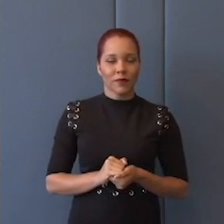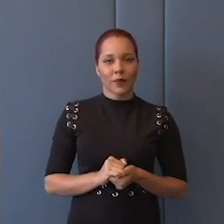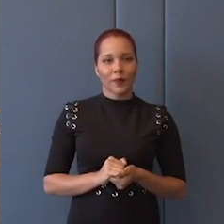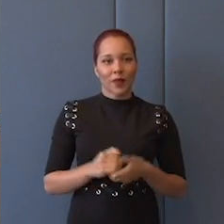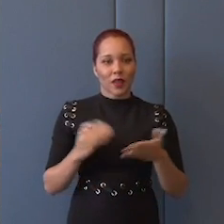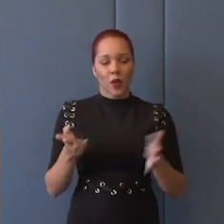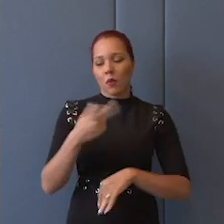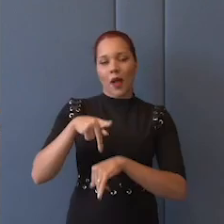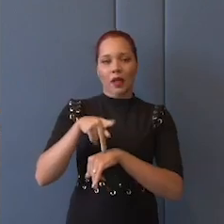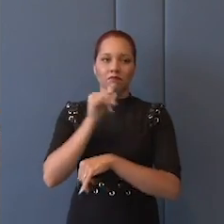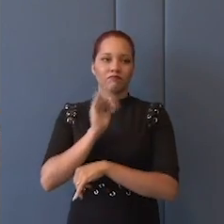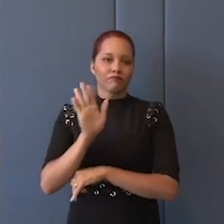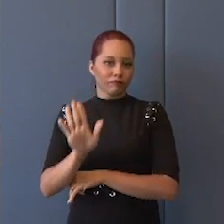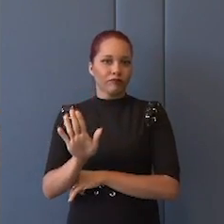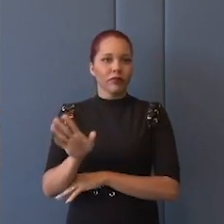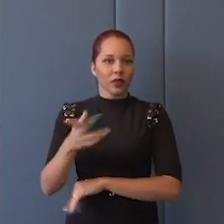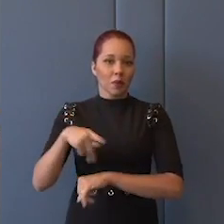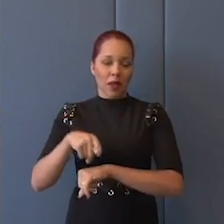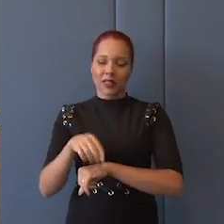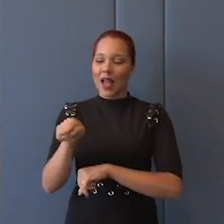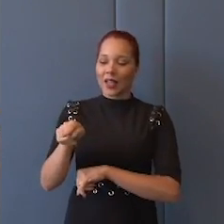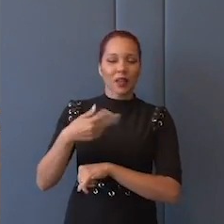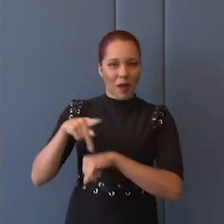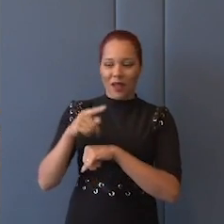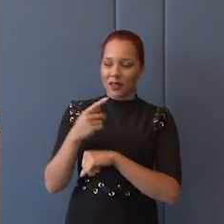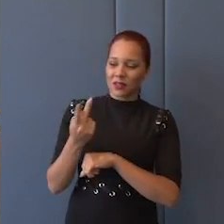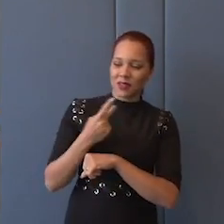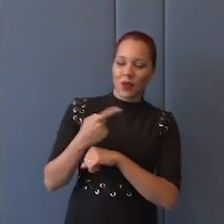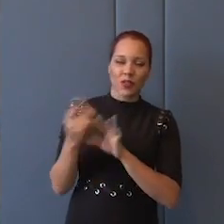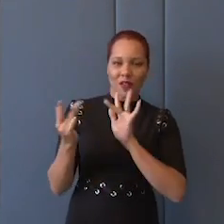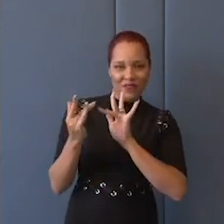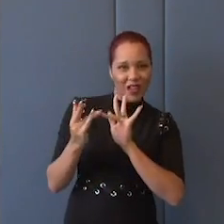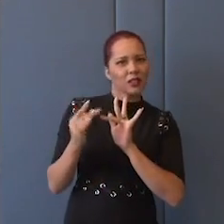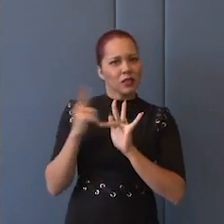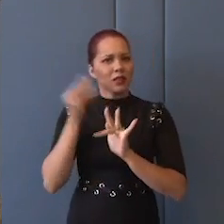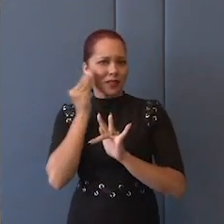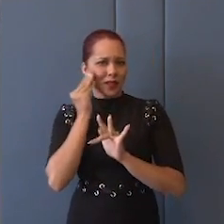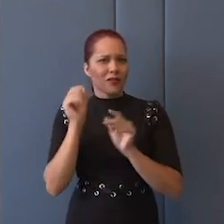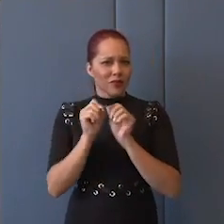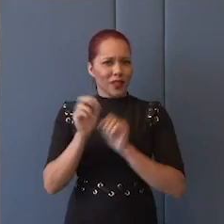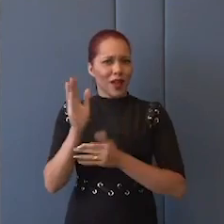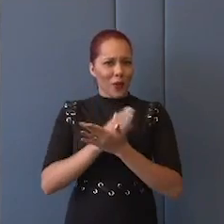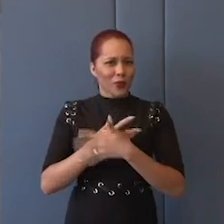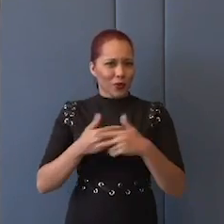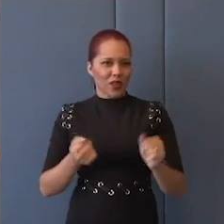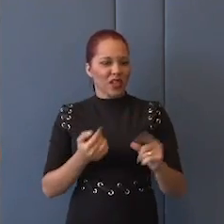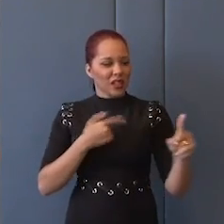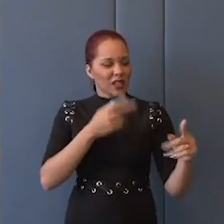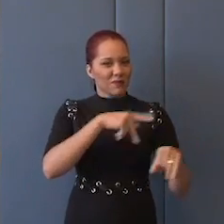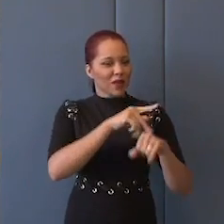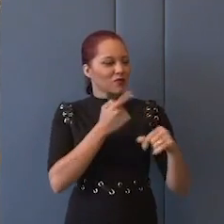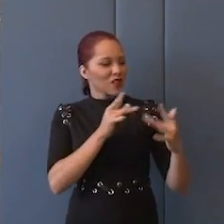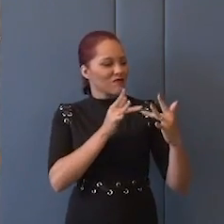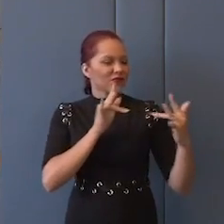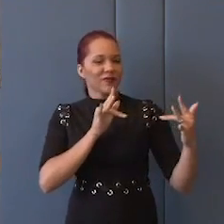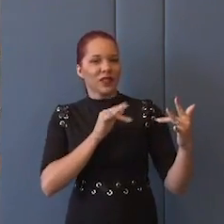um país X, hoje existe uma afinidade, então vamos tentar fazer determinadas coisas, estamos fazendo determinadas coisas com vários países com que nós temos afinidade. Se amanhã